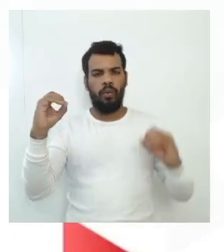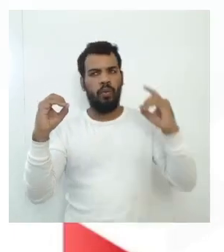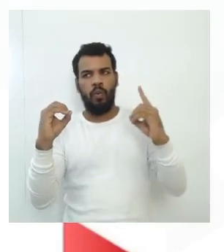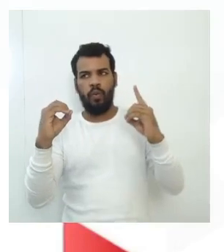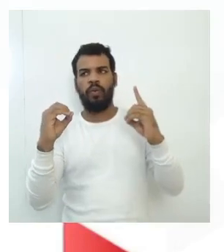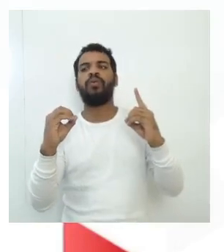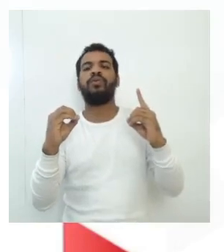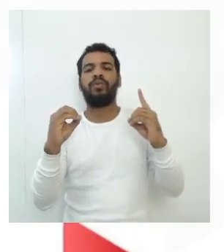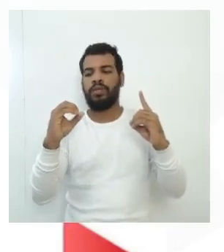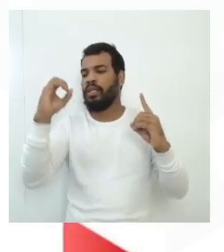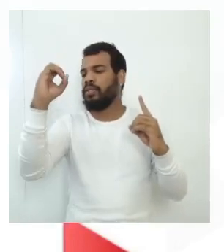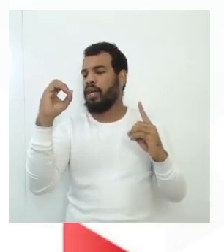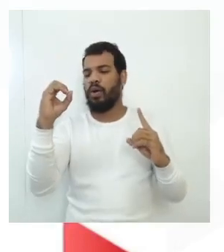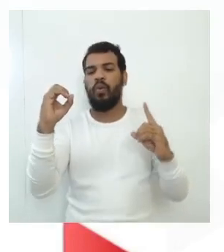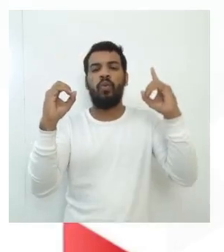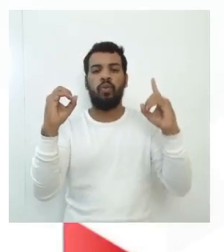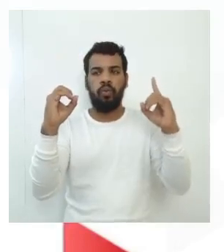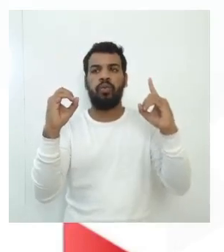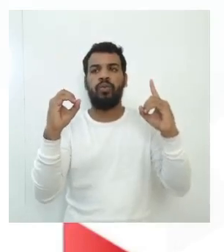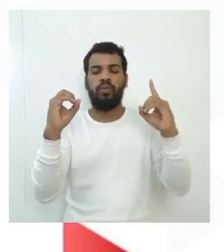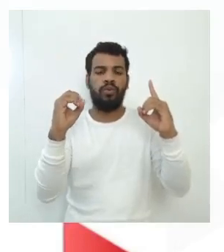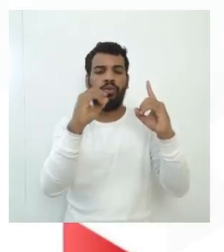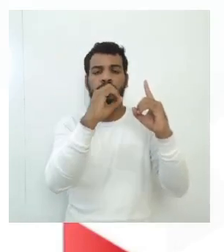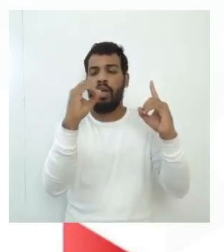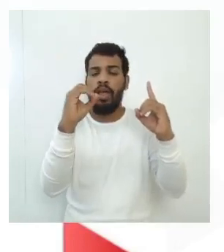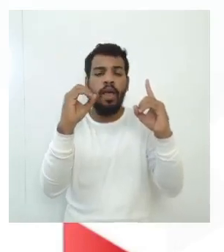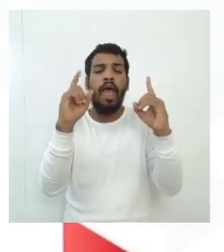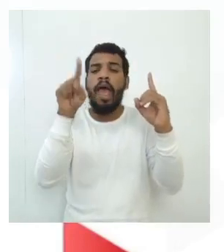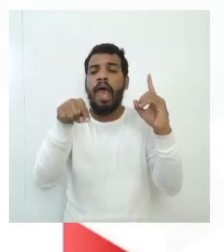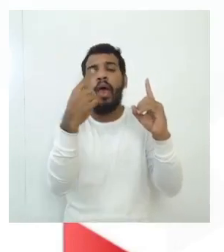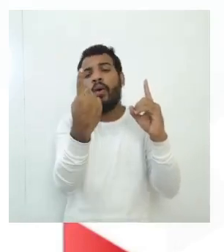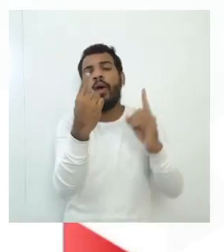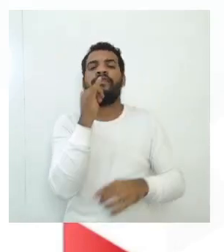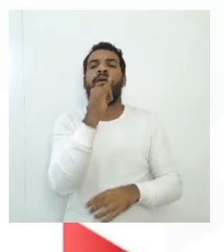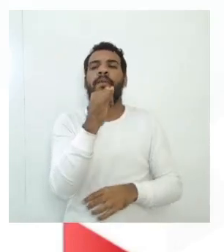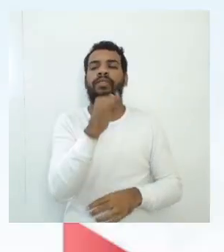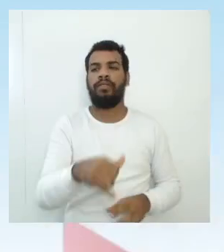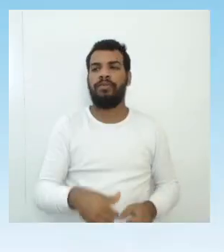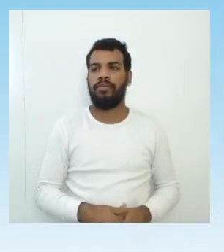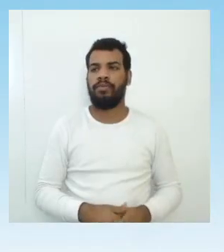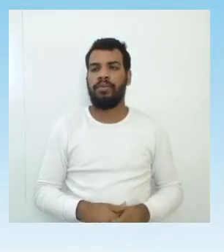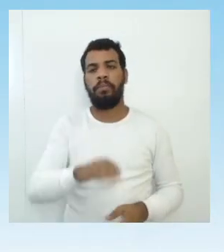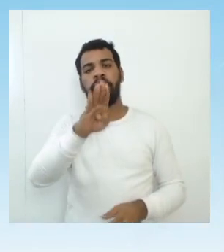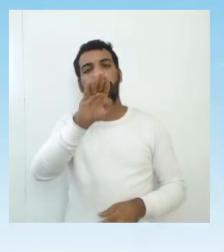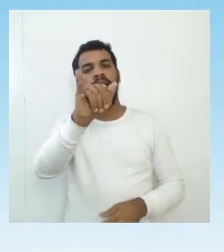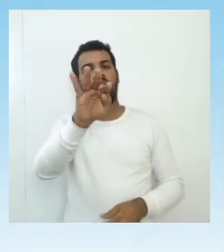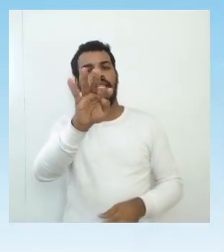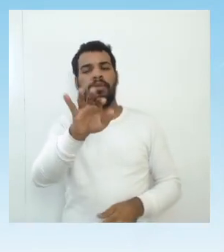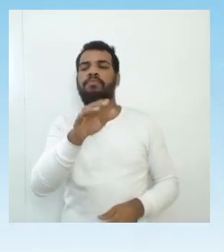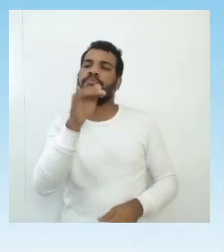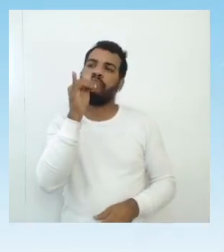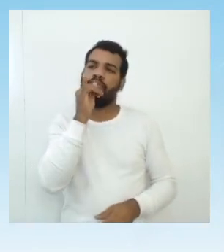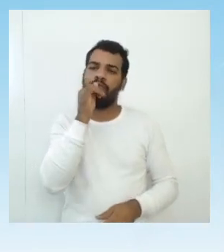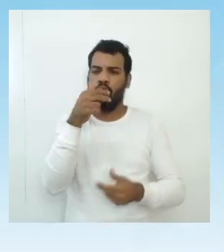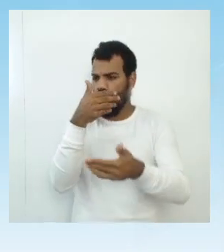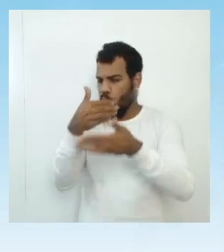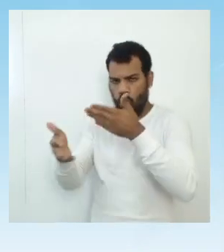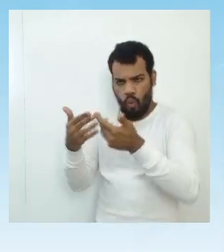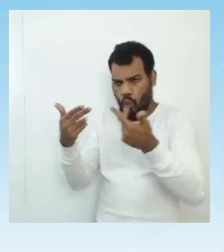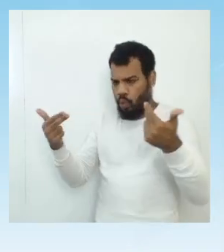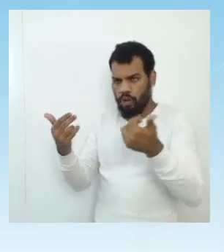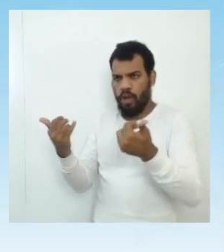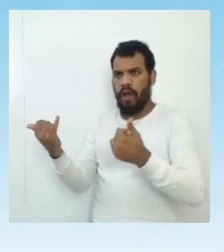que representa um bit de informação. Qualquer arquivo que seja gravado, seja ele um